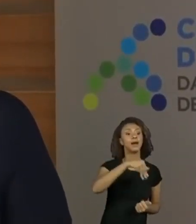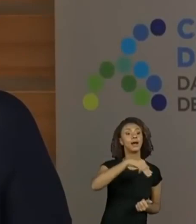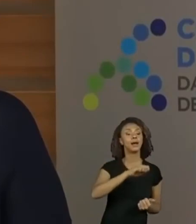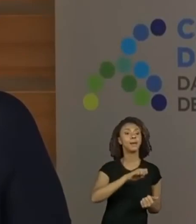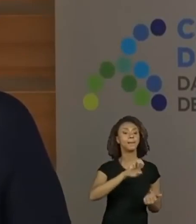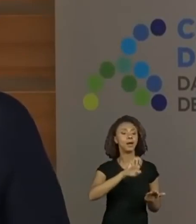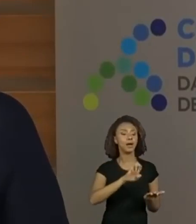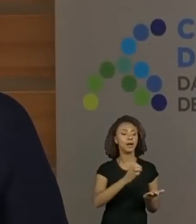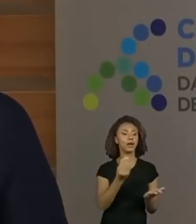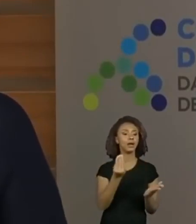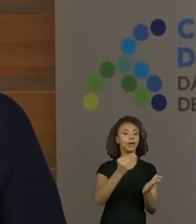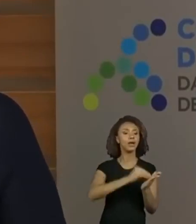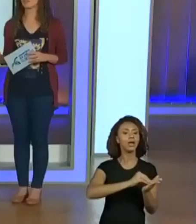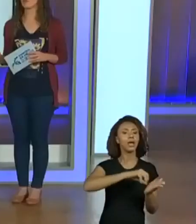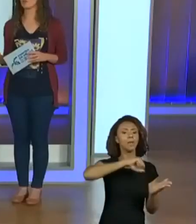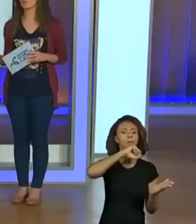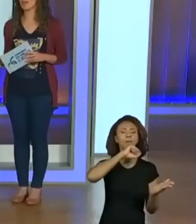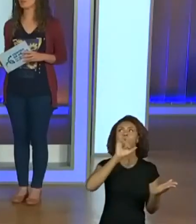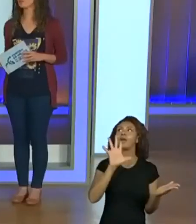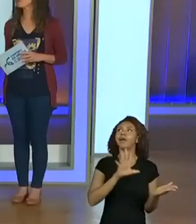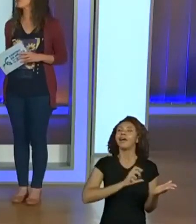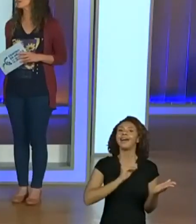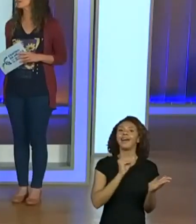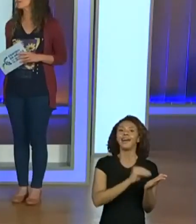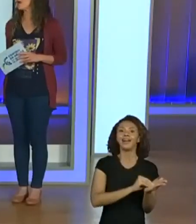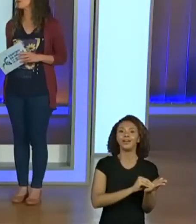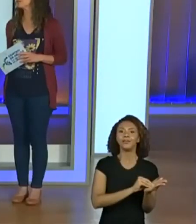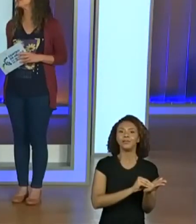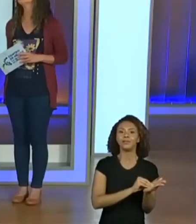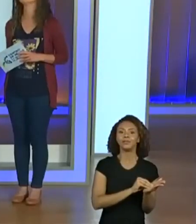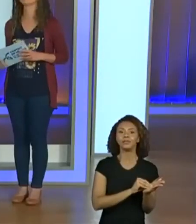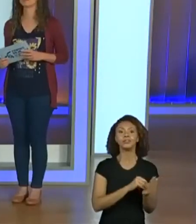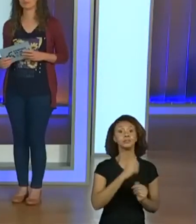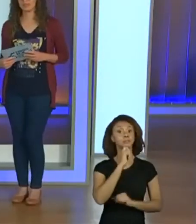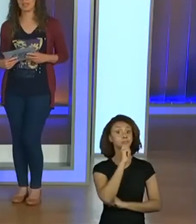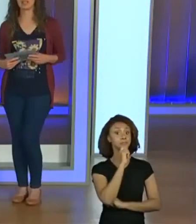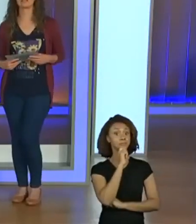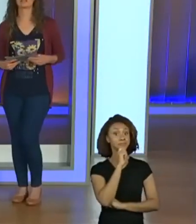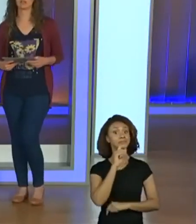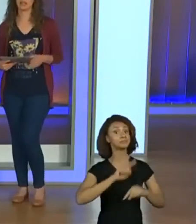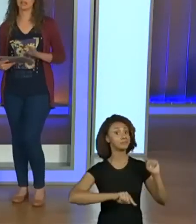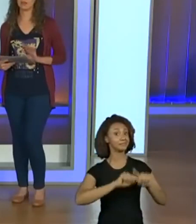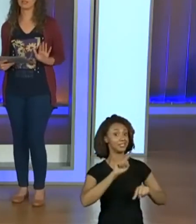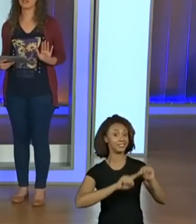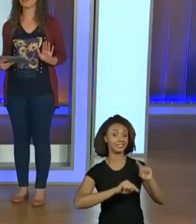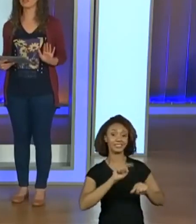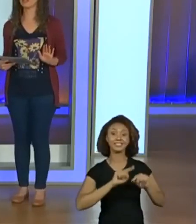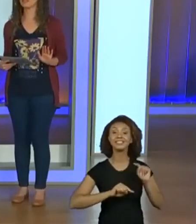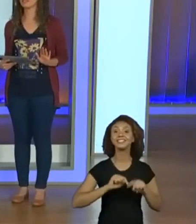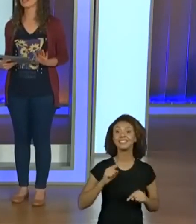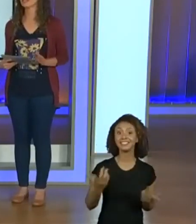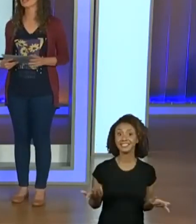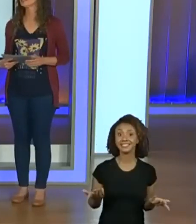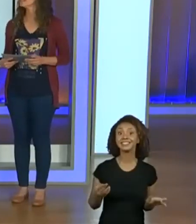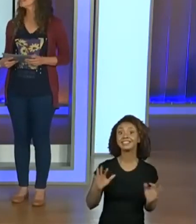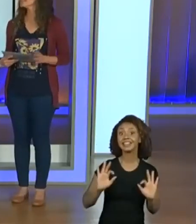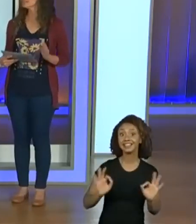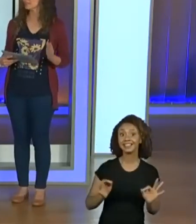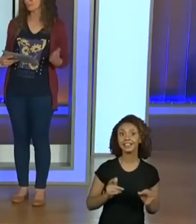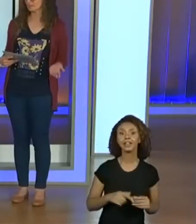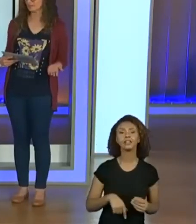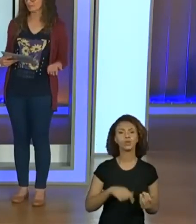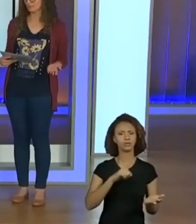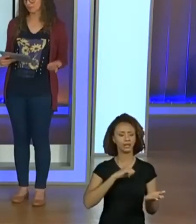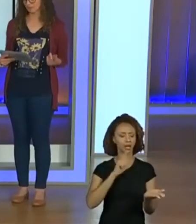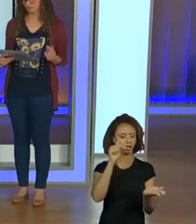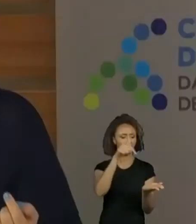É essa nossa quadrinha que a gente vai escrever hoje. Certo, professora? Que é parte do material. Sim, então tá aí o material deles. Na palma da